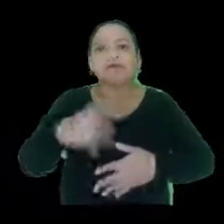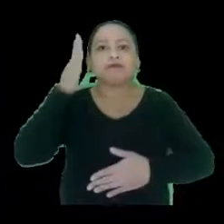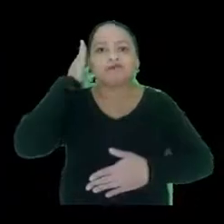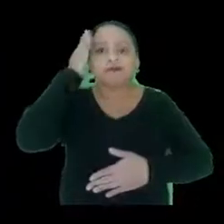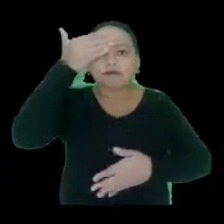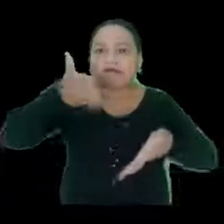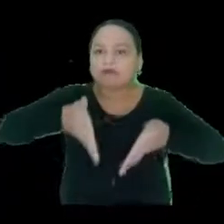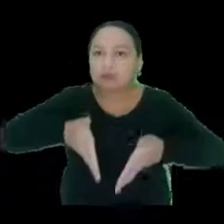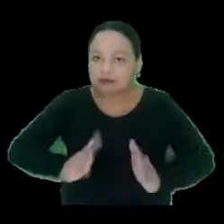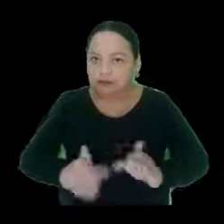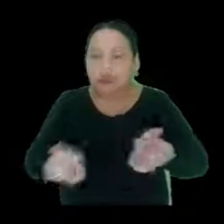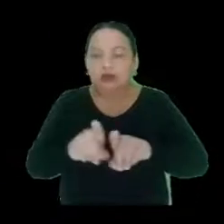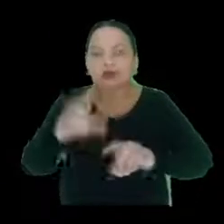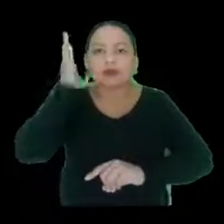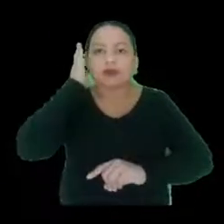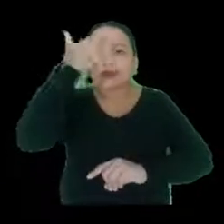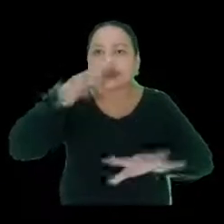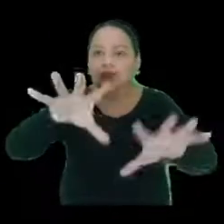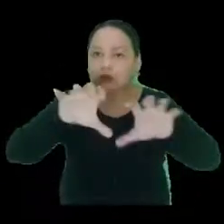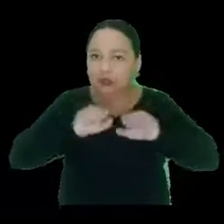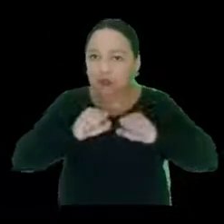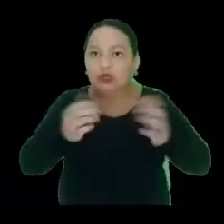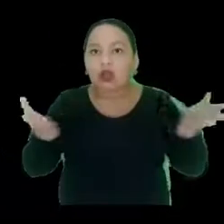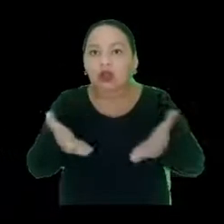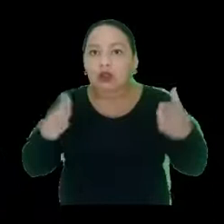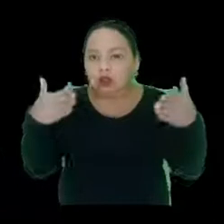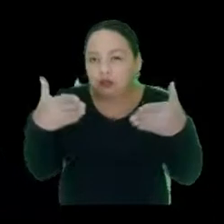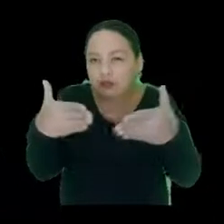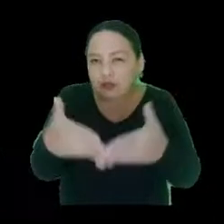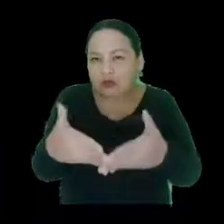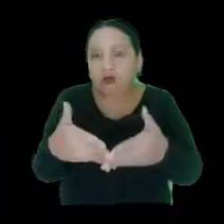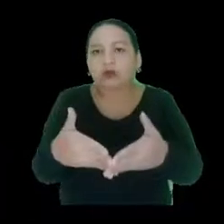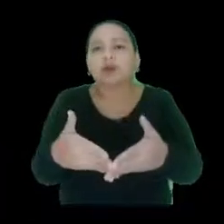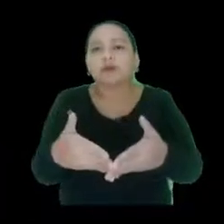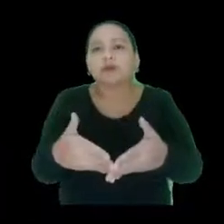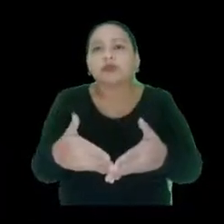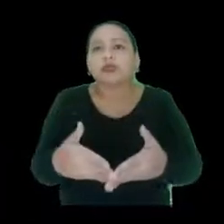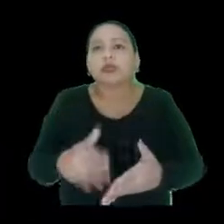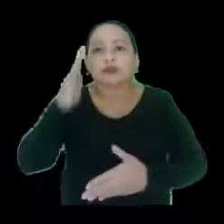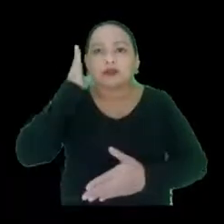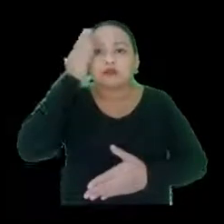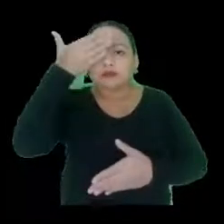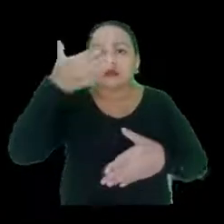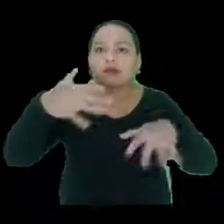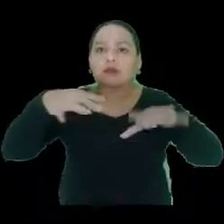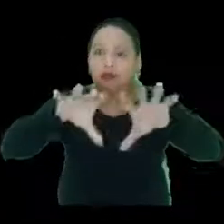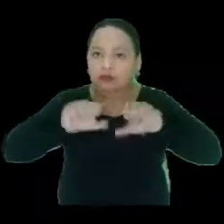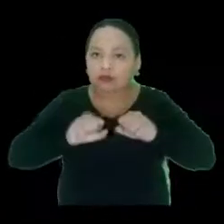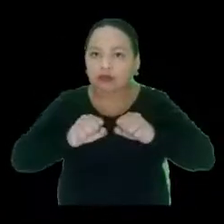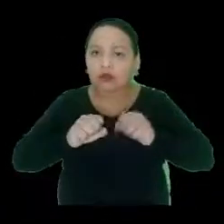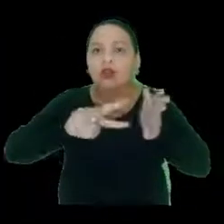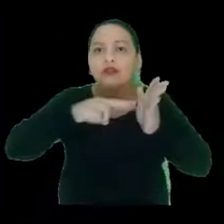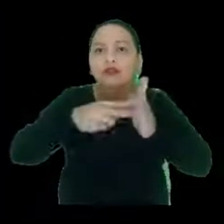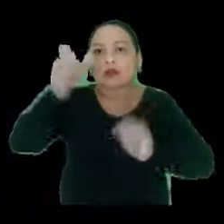congênita e adquirida, né, que a gente já conversou, aqui a gente vai focar na surdo-cegueira adquirida, né,